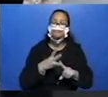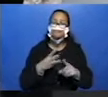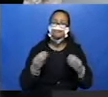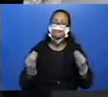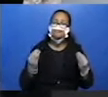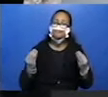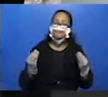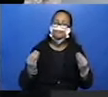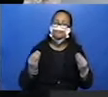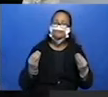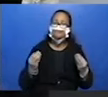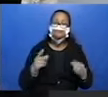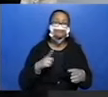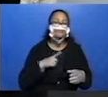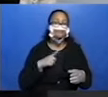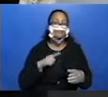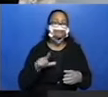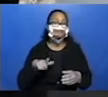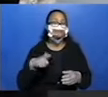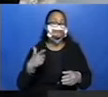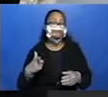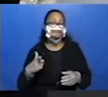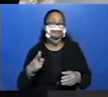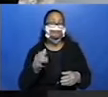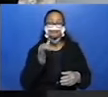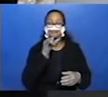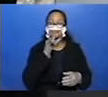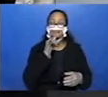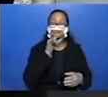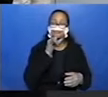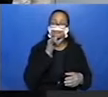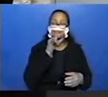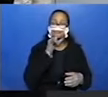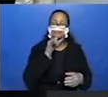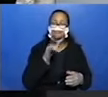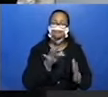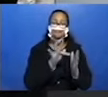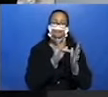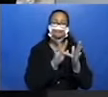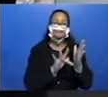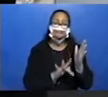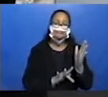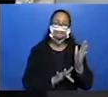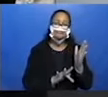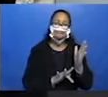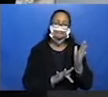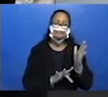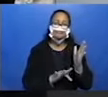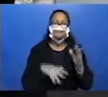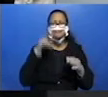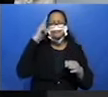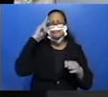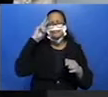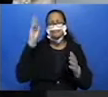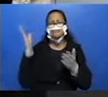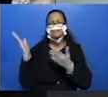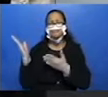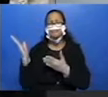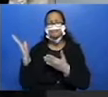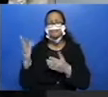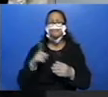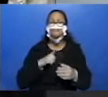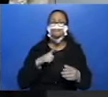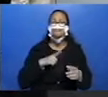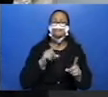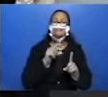Agora, aqui, ó. A múmia. antigo. Aí, tem o texto do Você Sabia, que eu pedi para vocês lerem. Tem uma